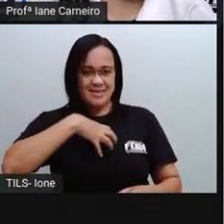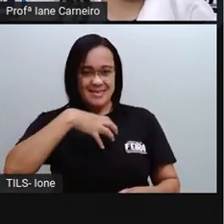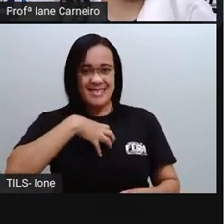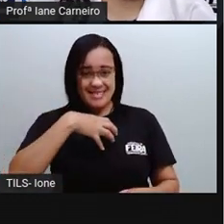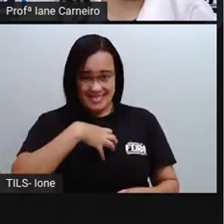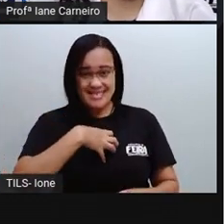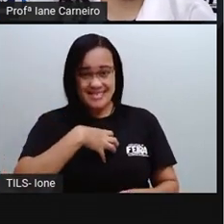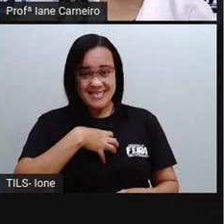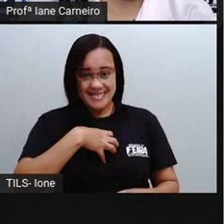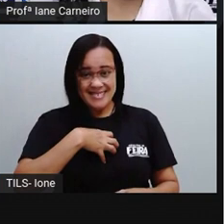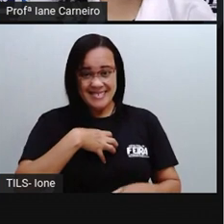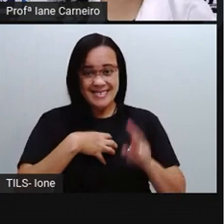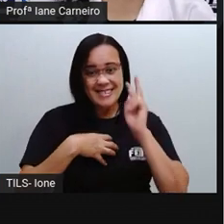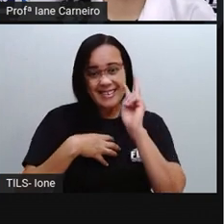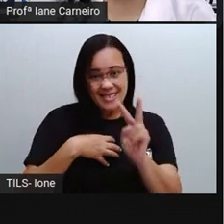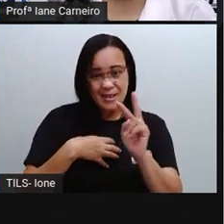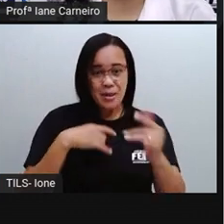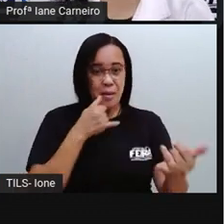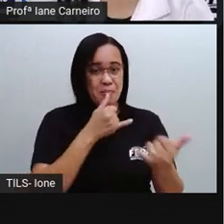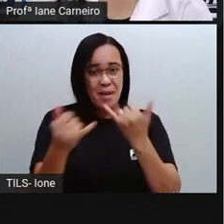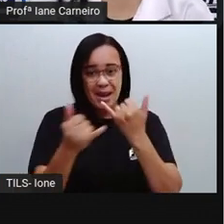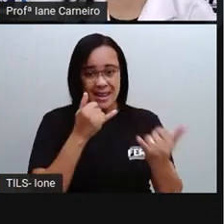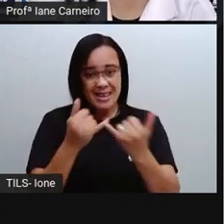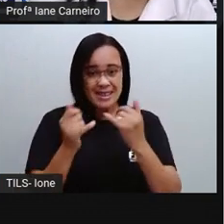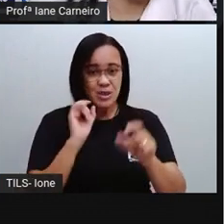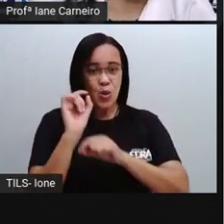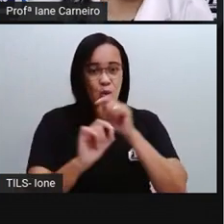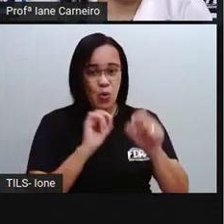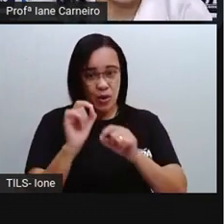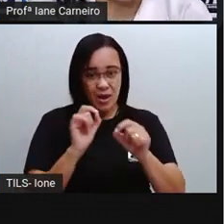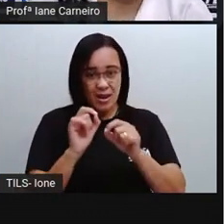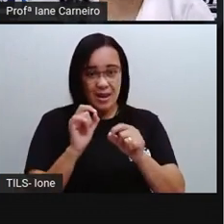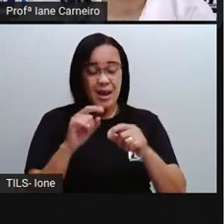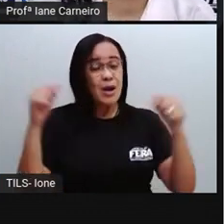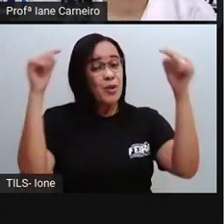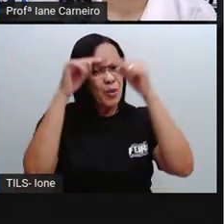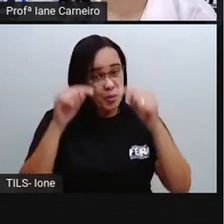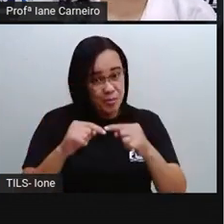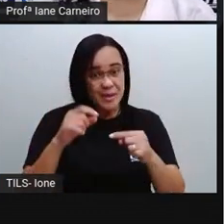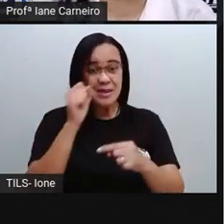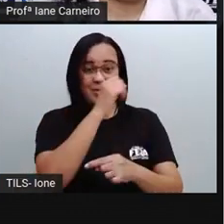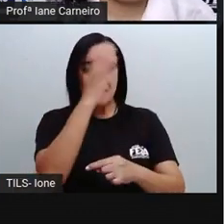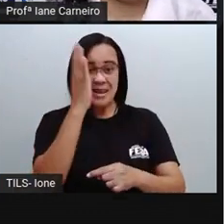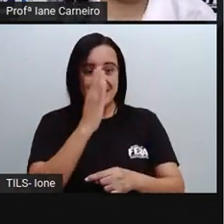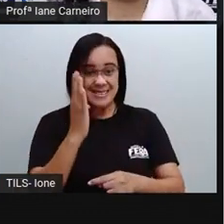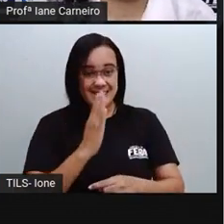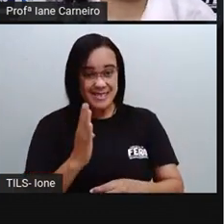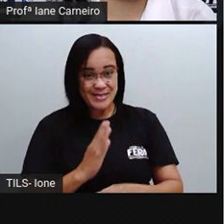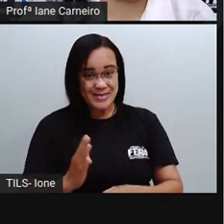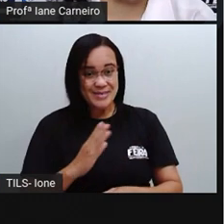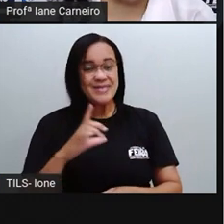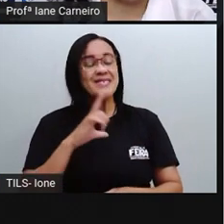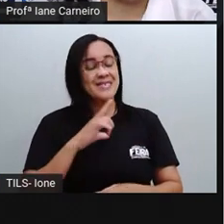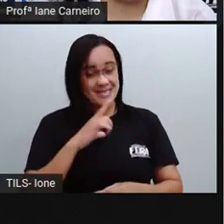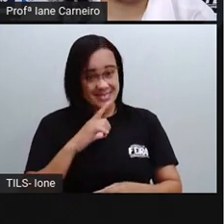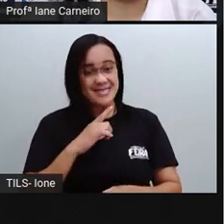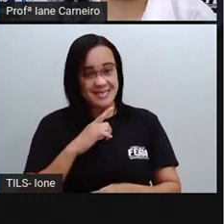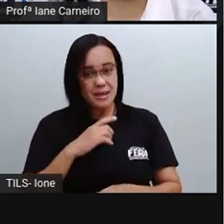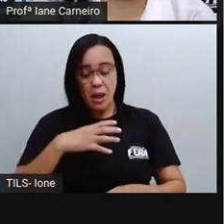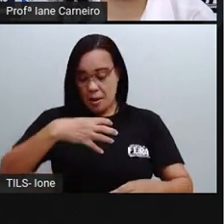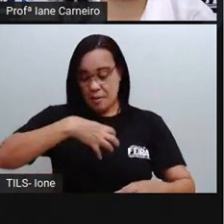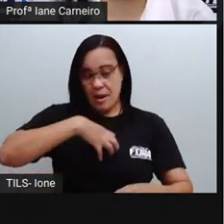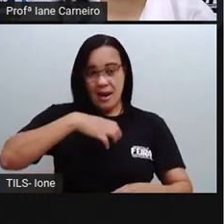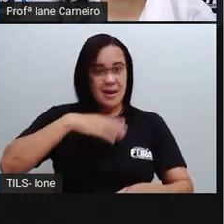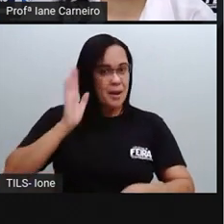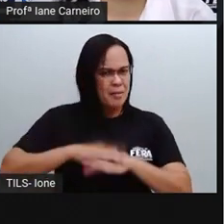silhueta, né? Da Bahia, parece muito com a silhueta do nosso país, né? Então, aqui tá a Bahia, o maior, tá bom?